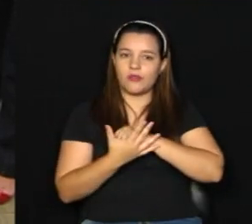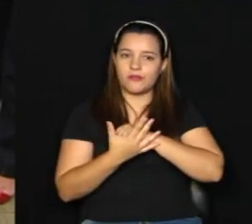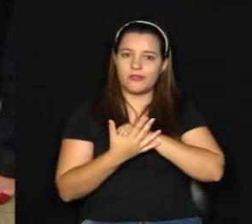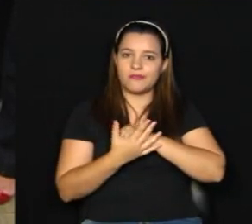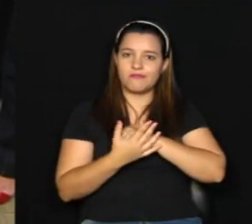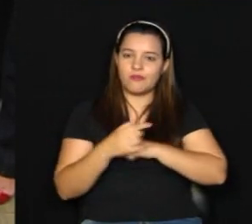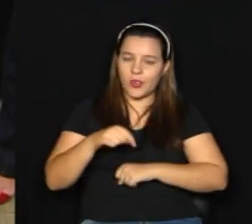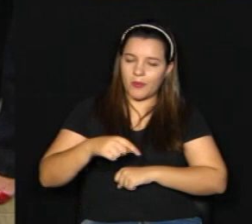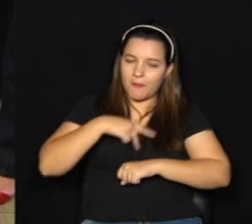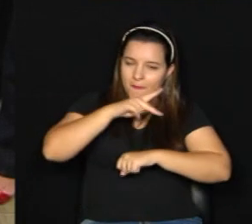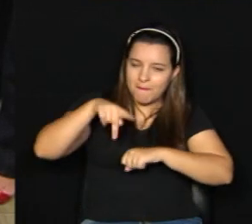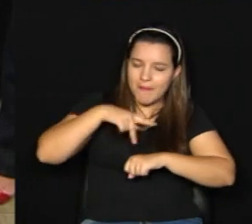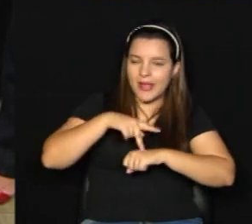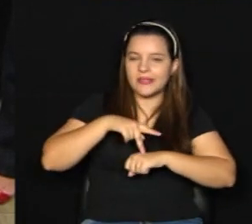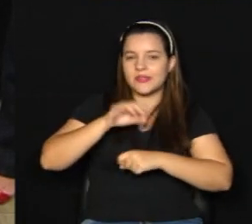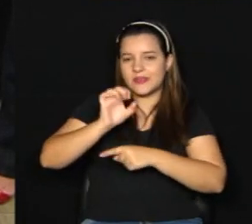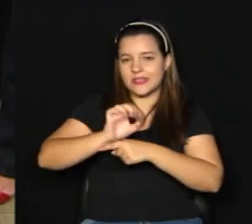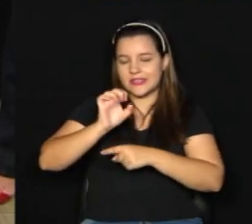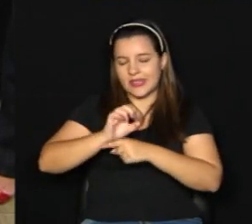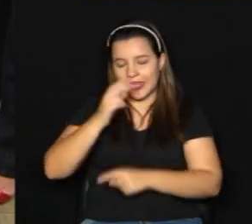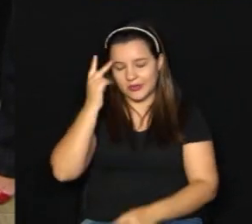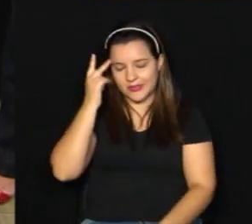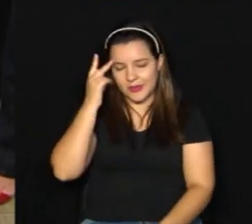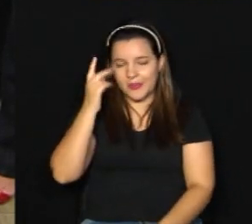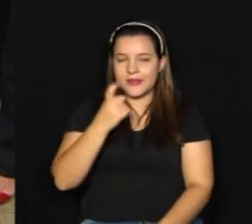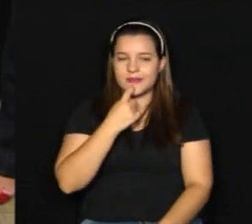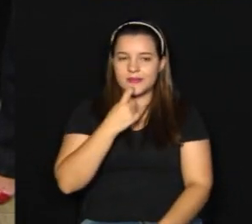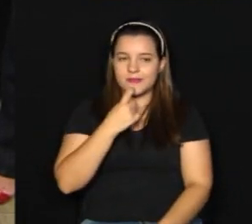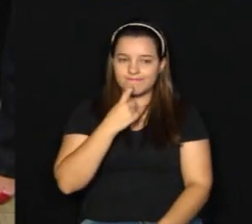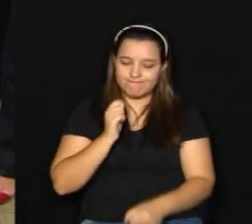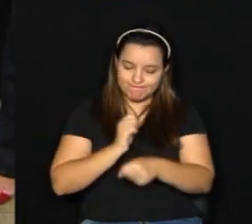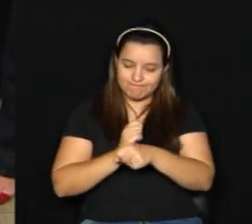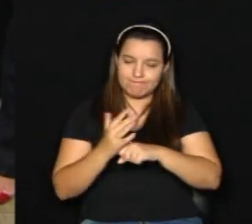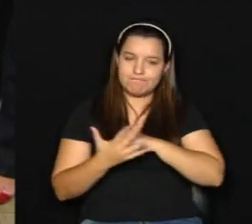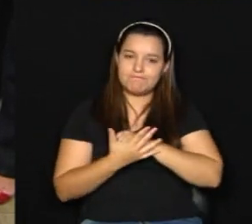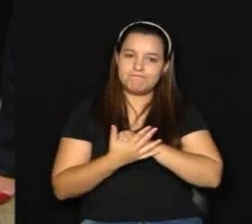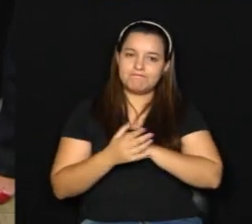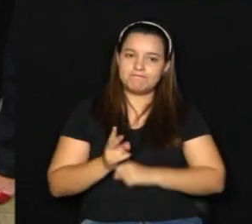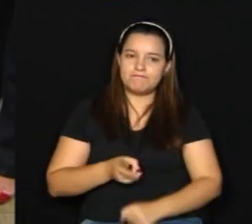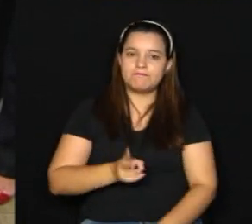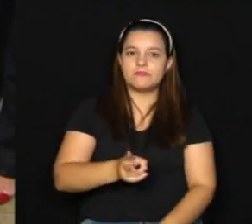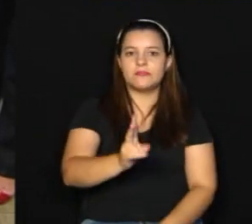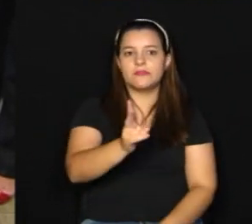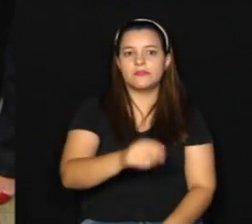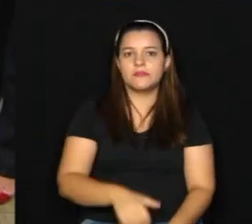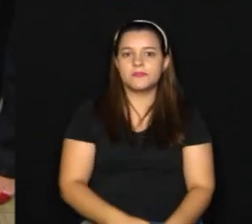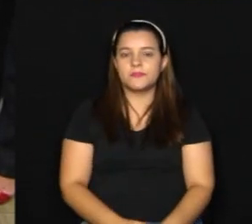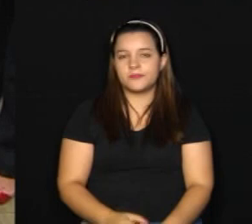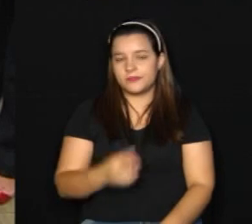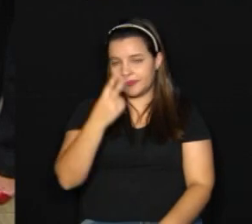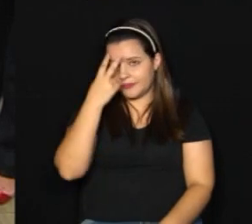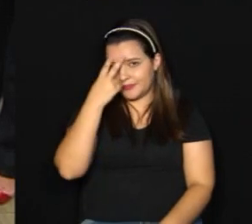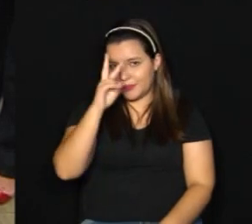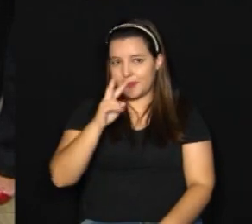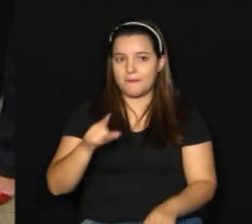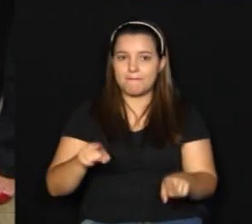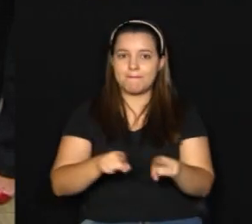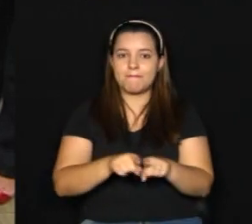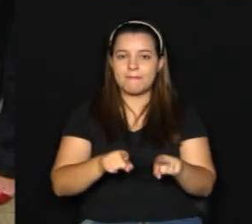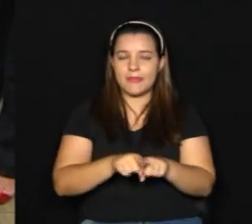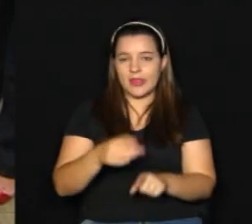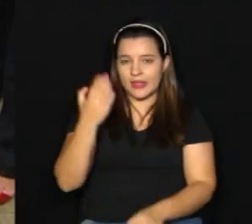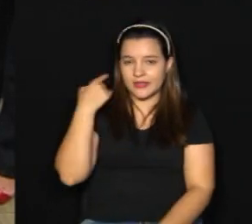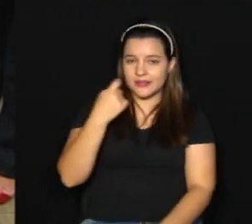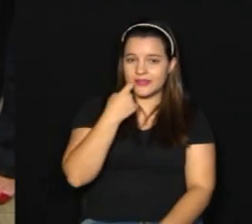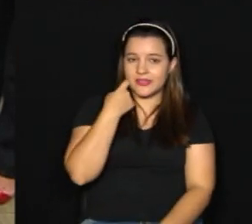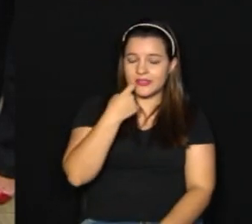no nosso país, no estado de São Paulo, em Campinas, porque a pandemia, ela permanece. Vamos lembrar, inclusive, que na última sexta-feira ainda não